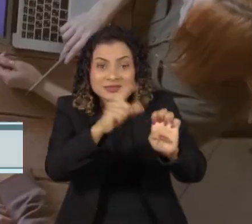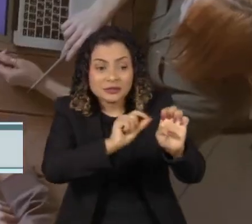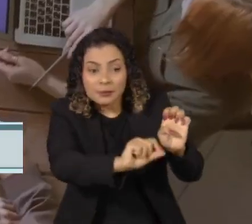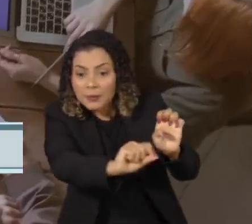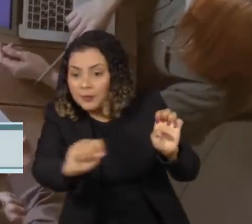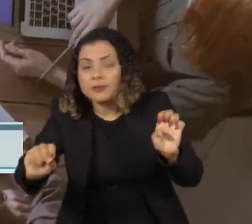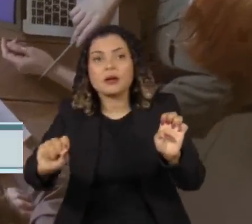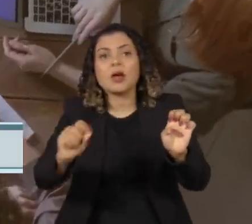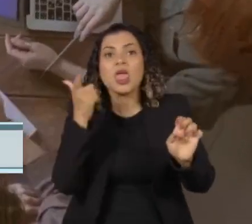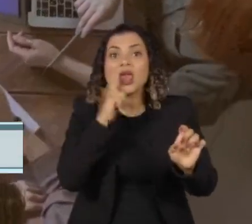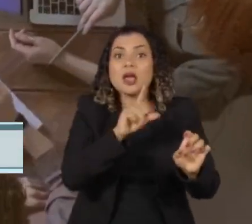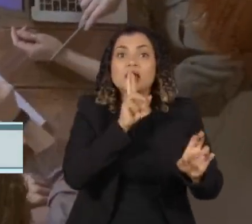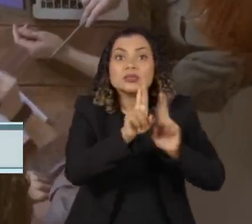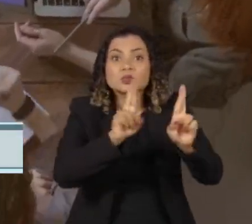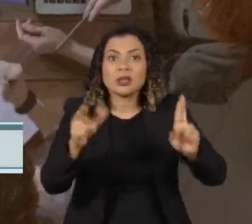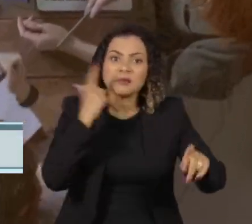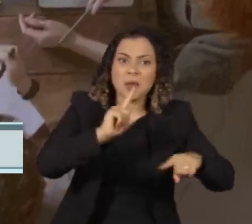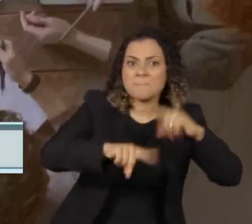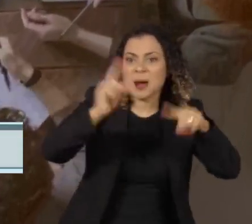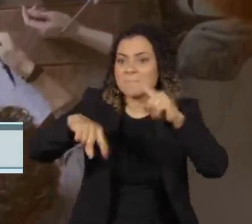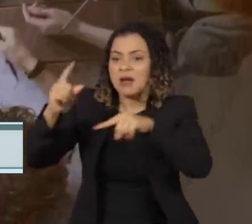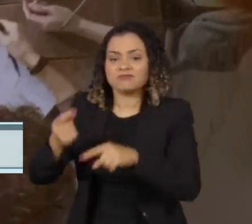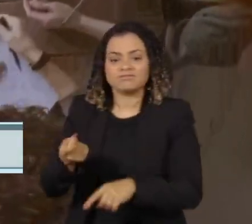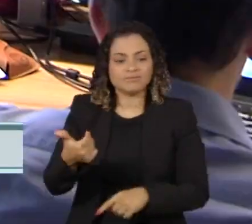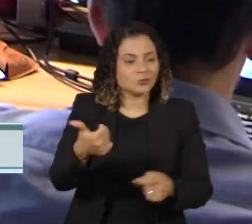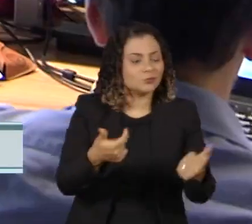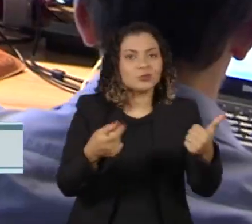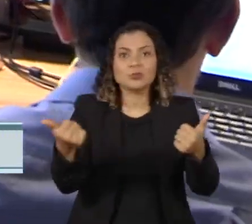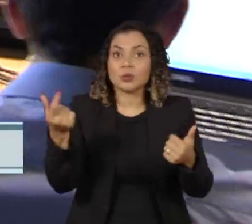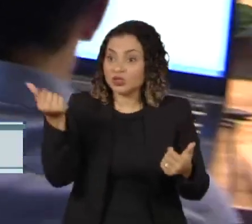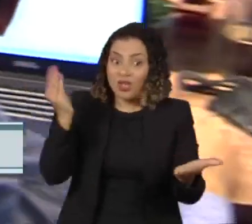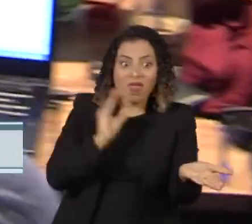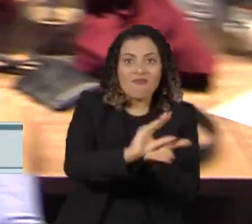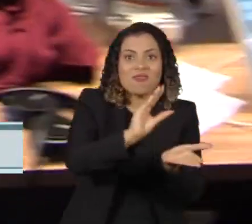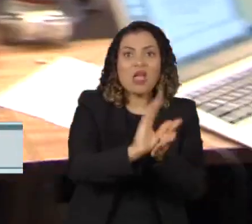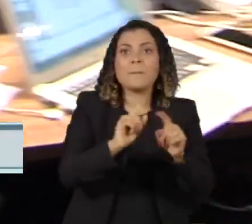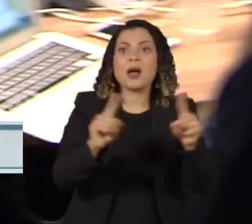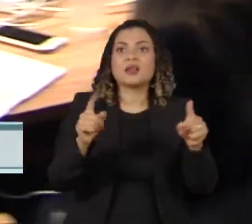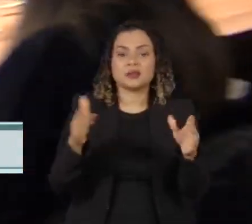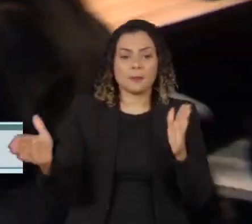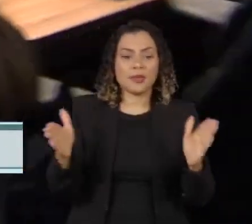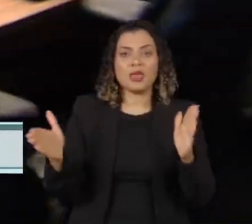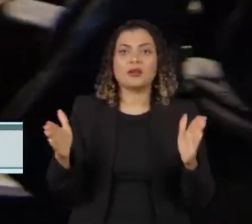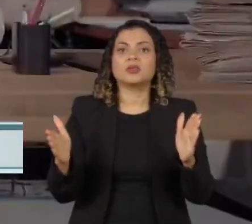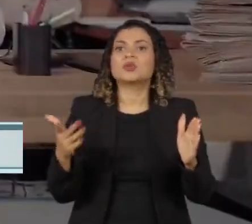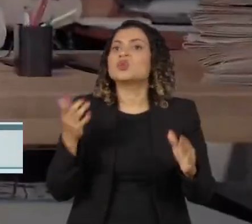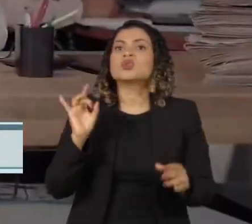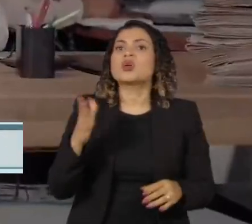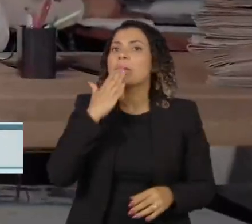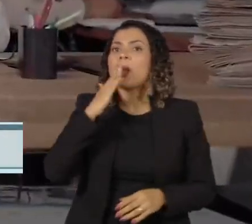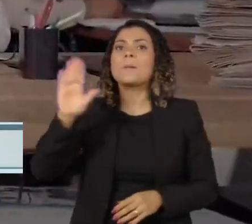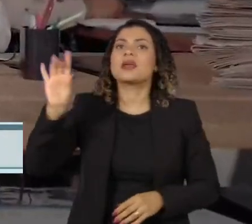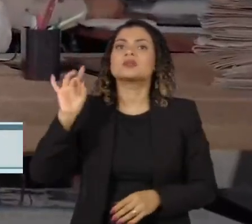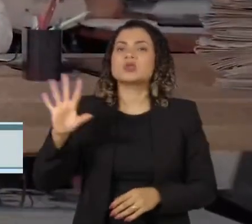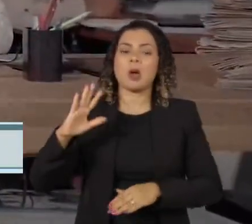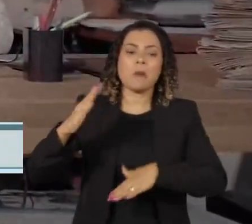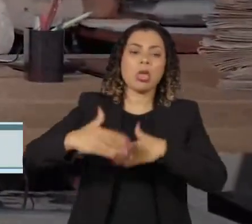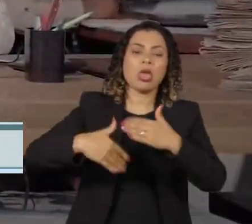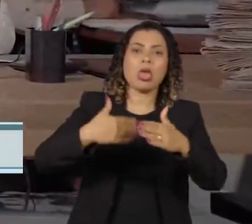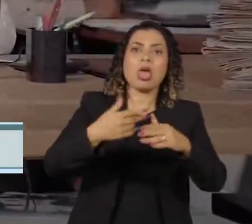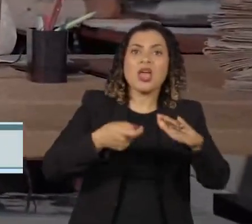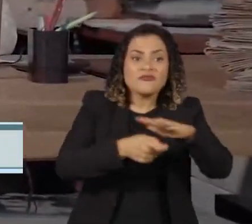apresentaram os resultados esperados. Receberam muito investimento e, passado o tempo, ficaram apenas na promessa. Os investidores